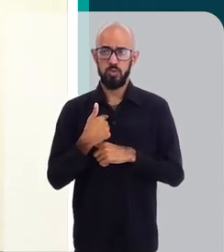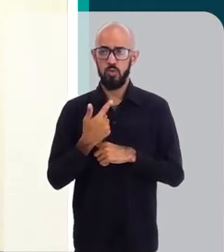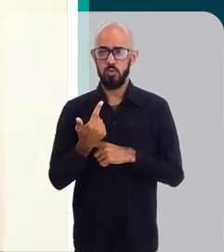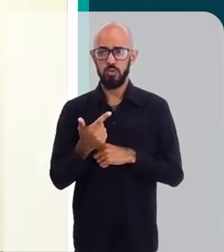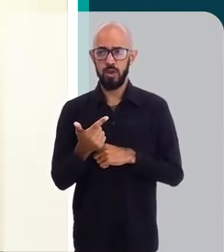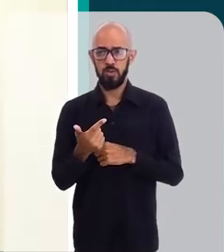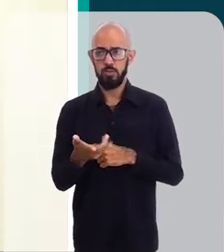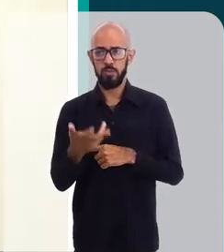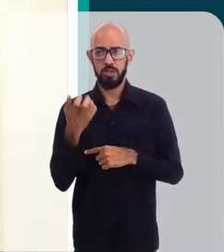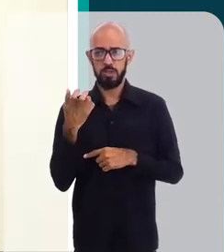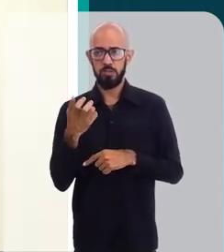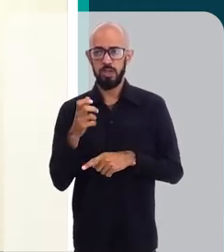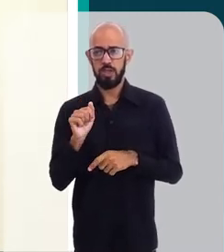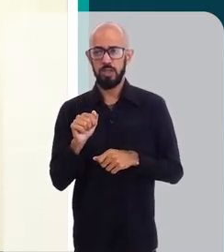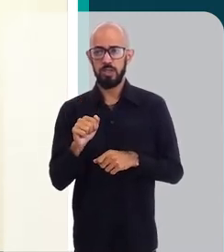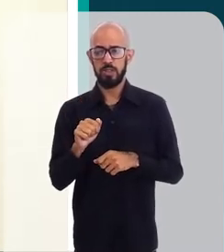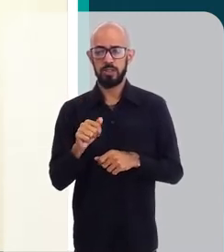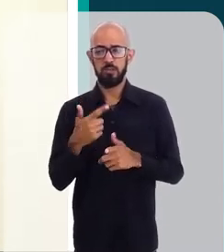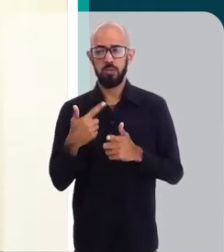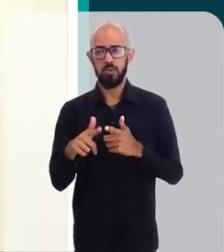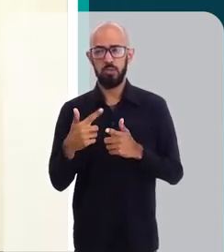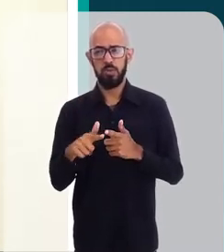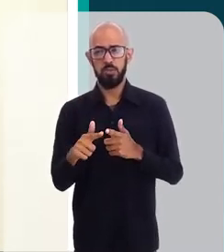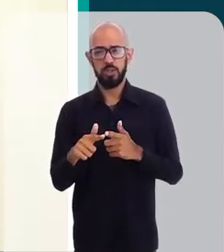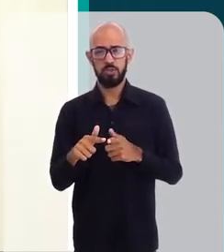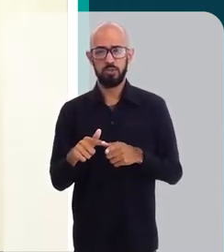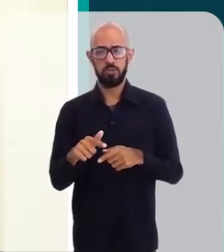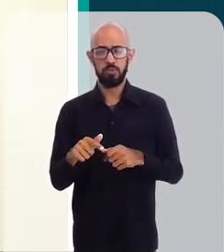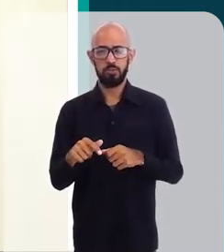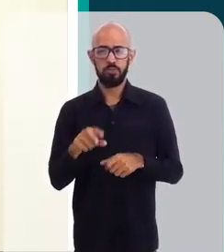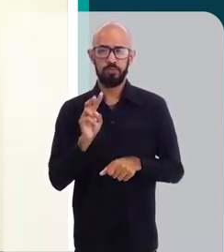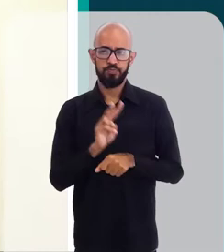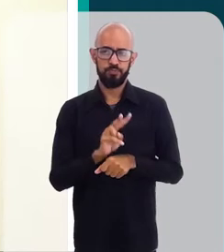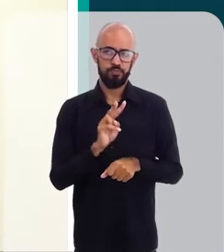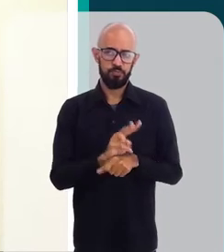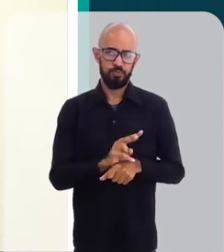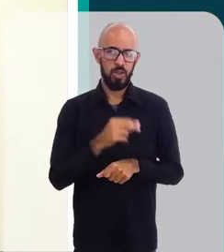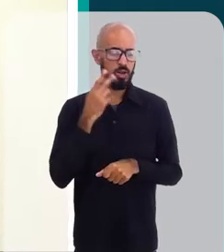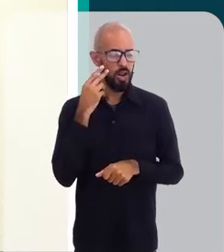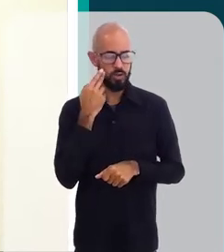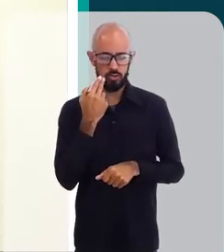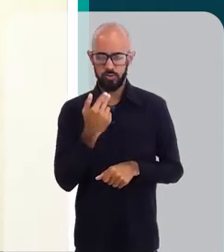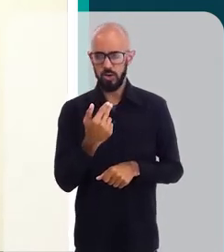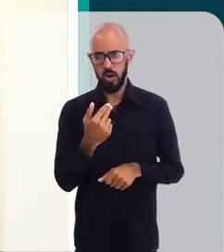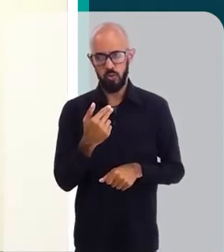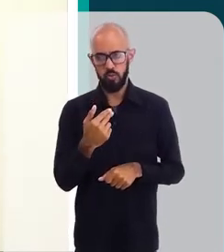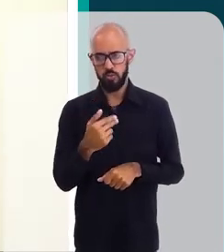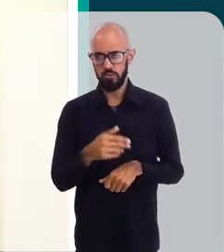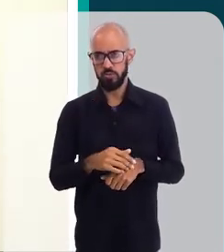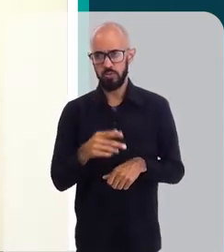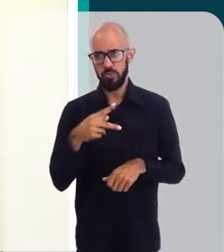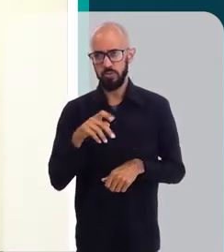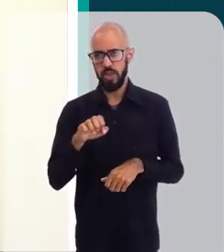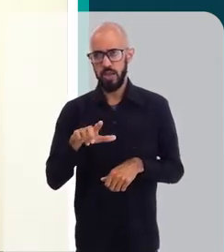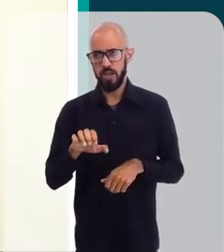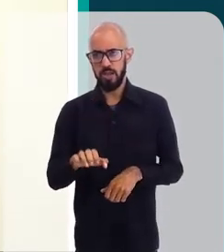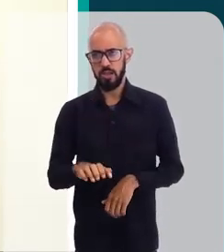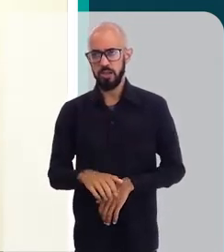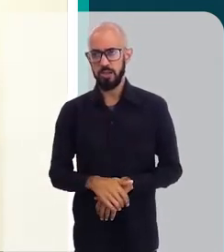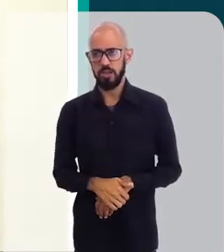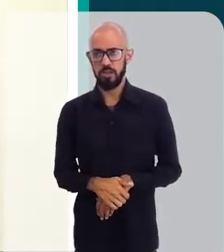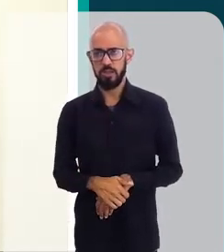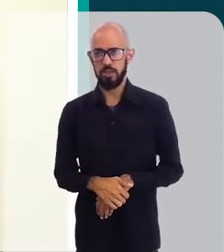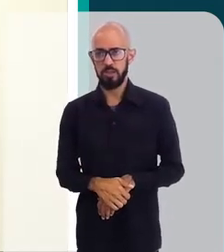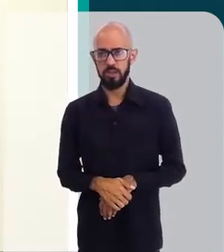Eu não levo em consideração esse fator de proteção solar natural da pele, porque